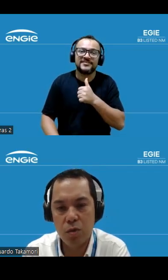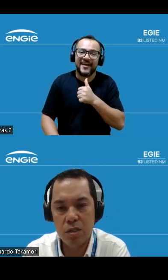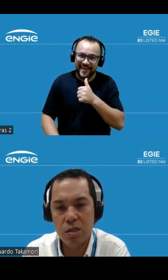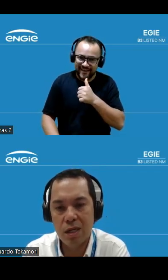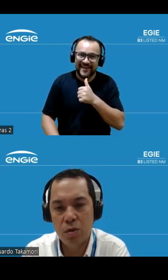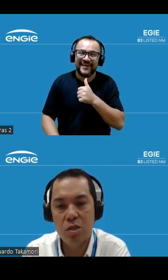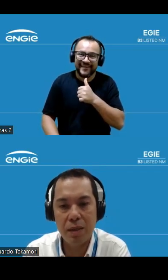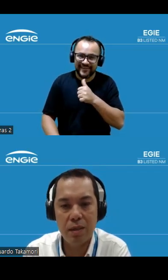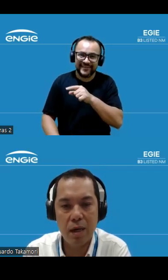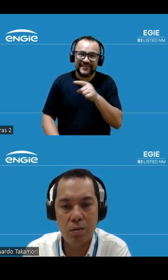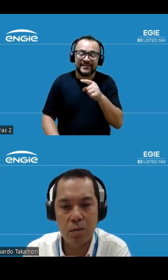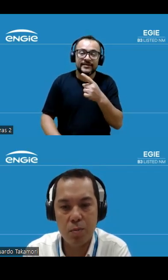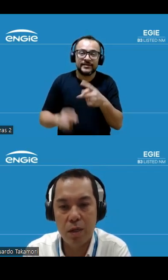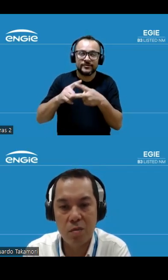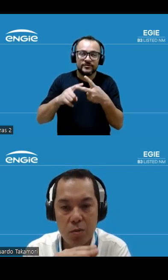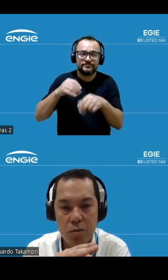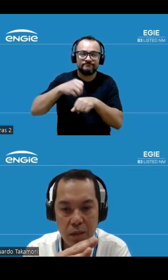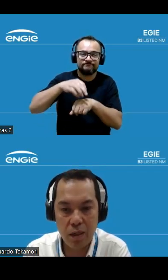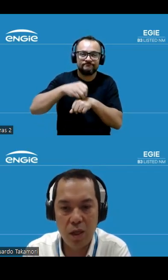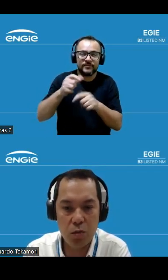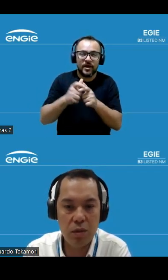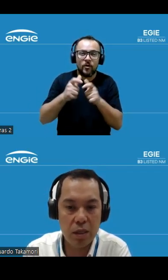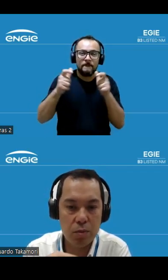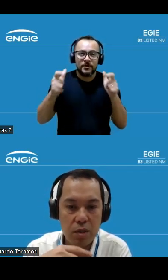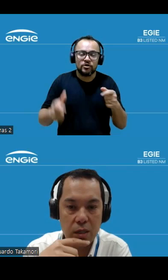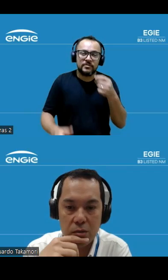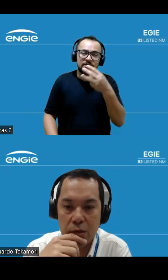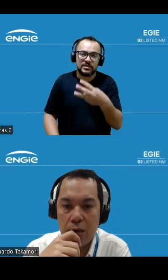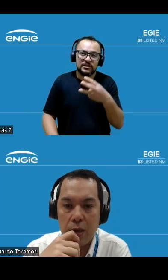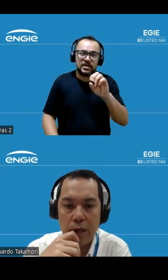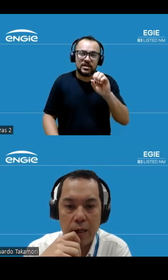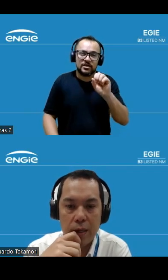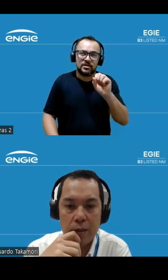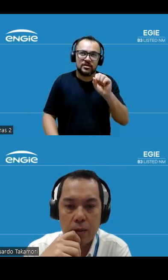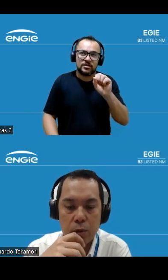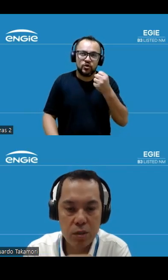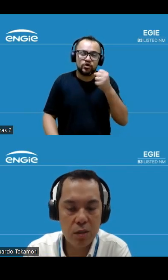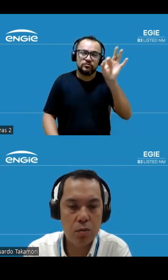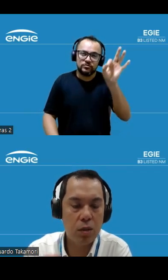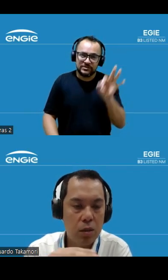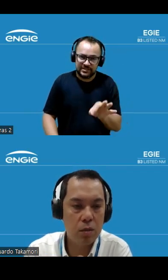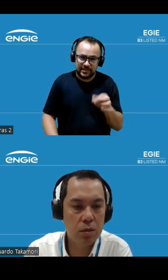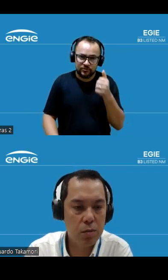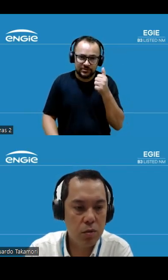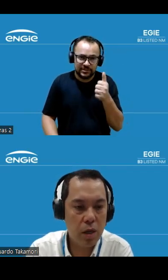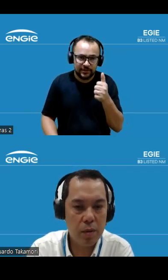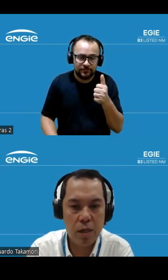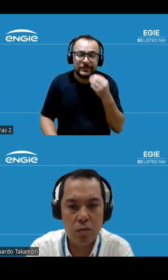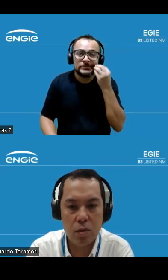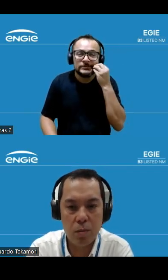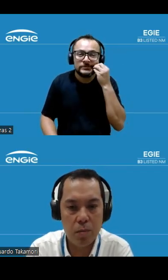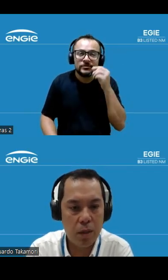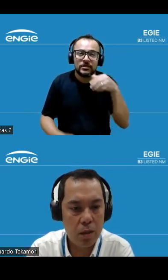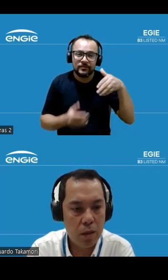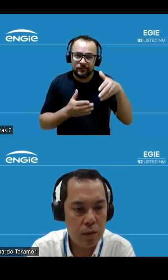indicadores aumentaram, respectivamente, para 31% 30%, mostrando que estamos no caminho